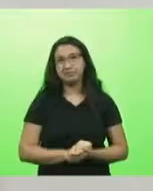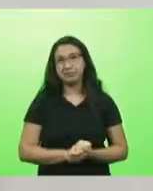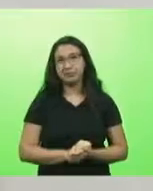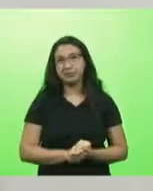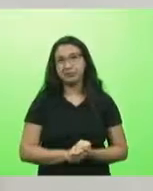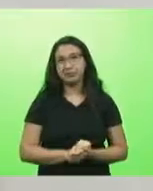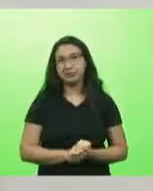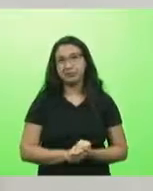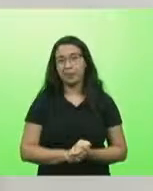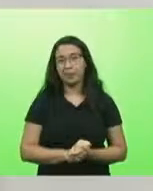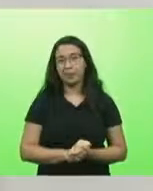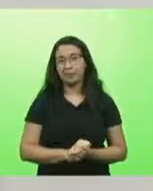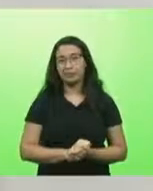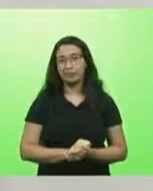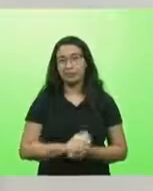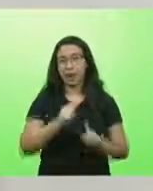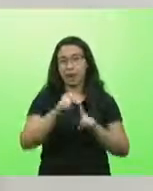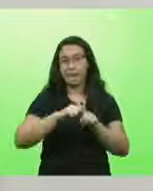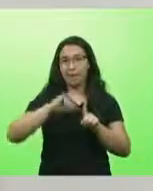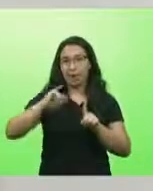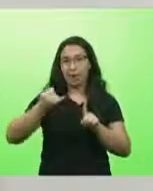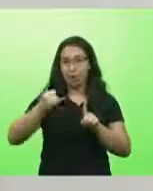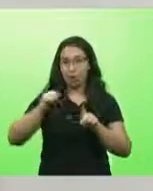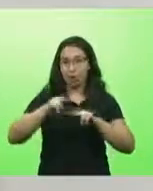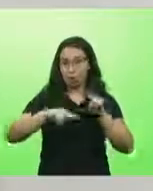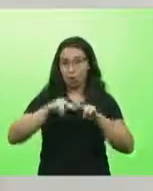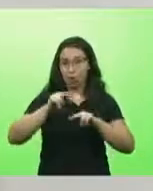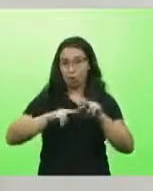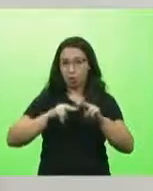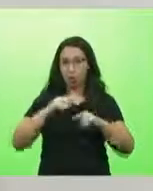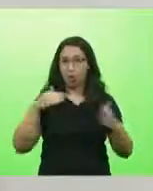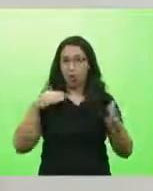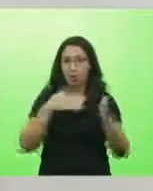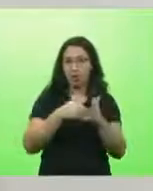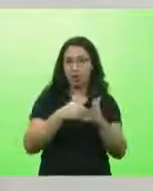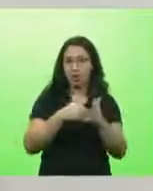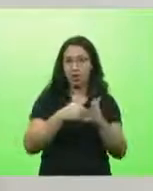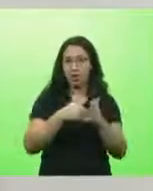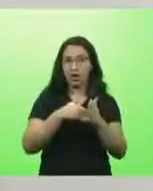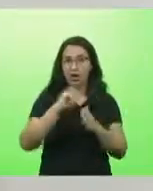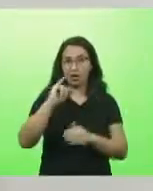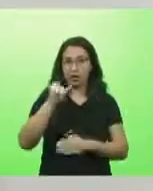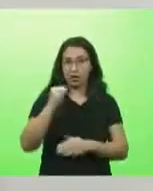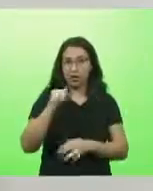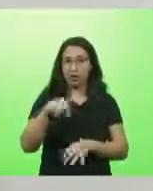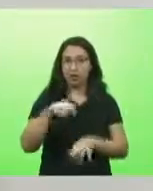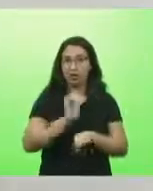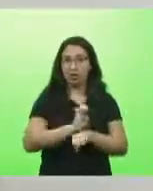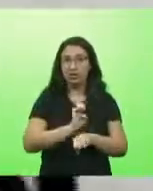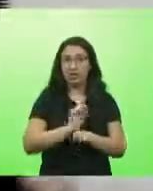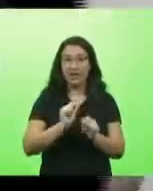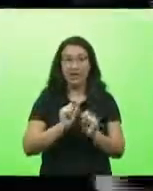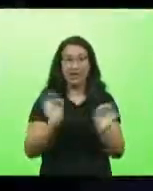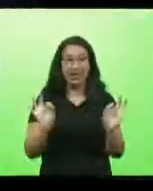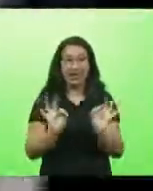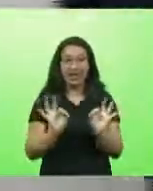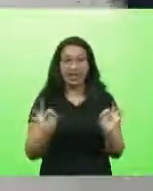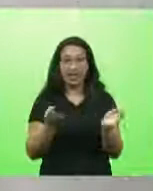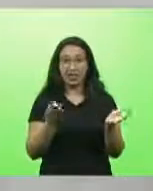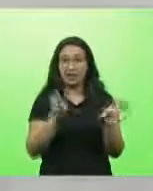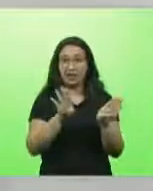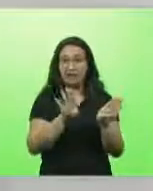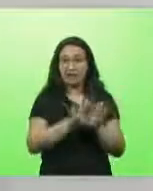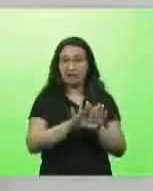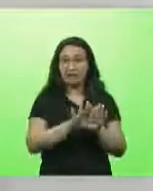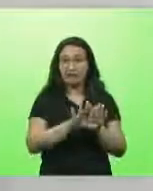De julho a janeiro, o Estado não fez nada. Muito pelo contrário, deputado Capaiolo. Fechou leitos de